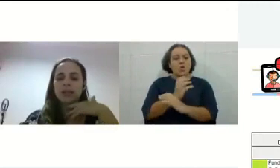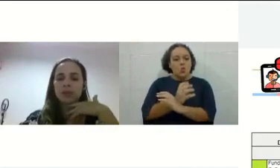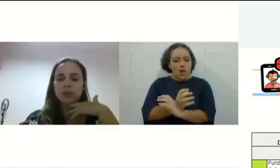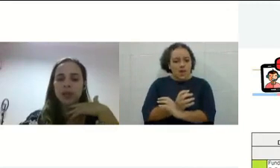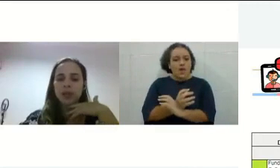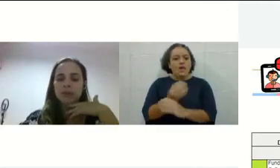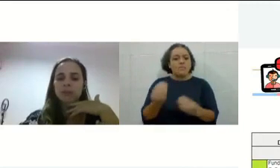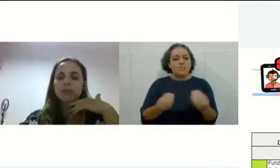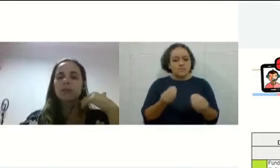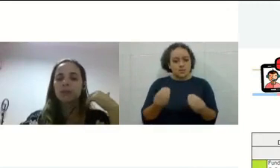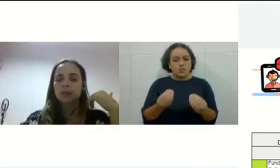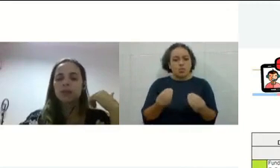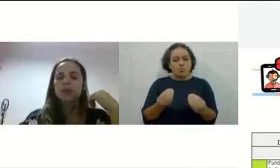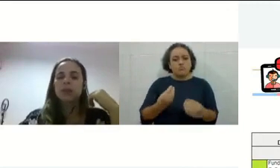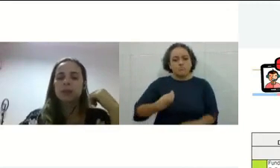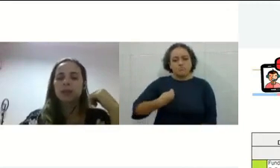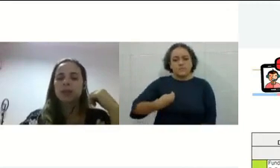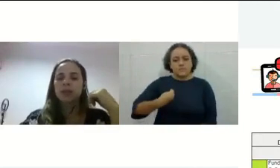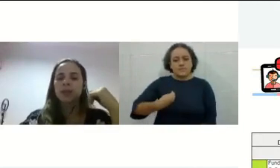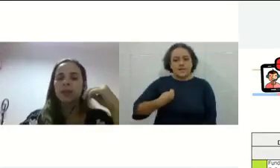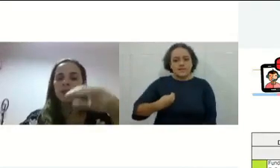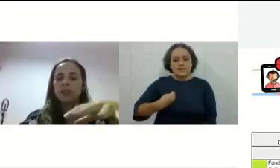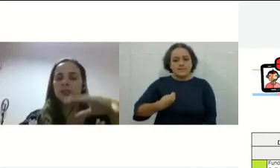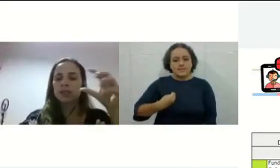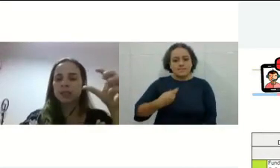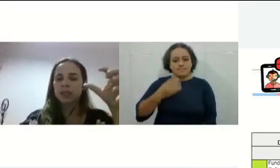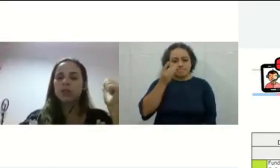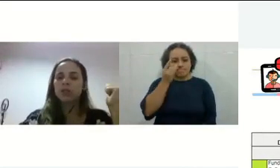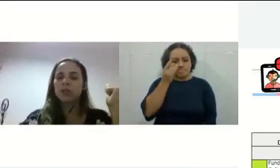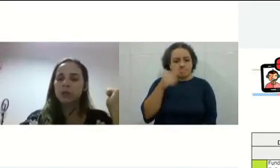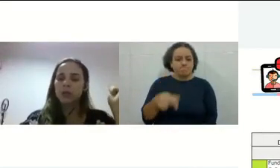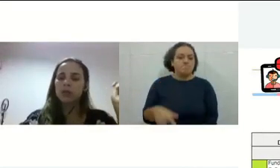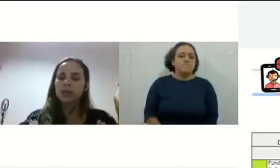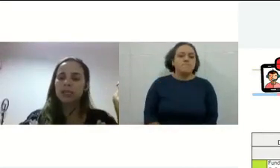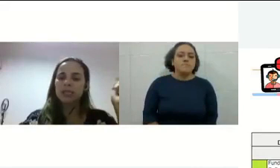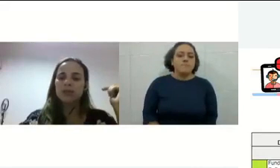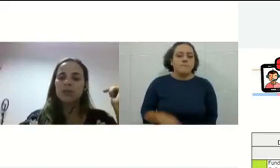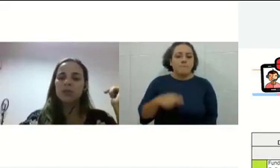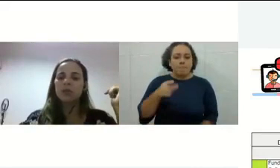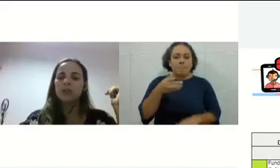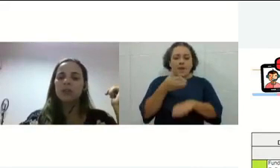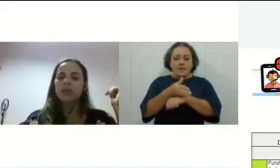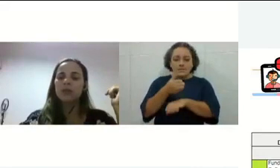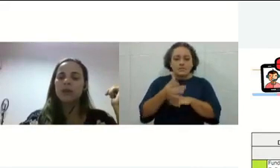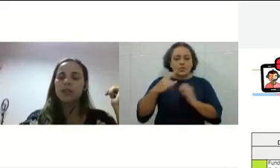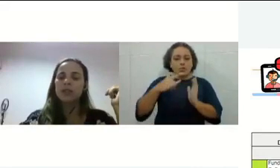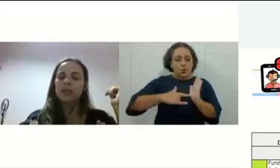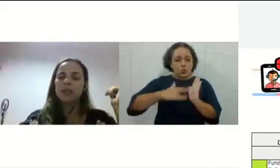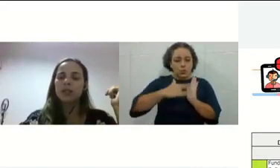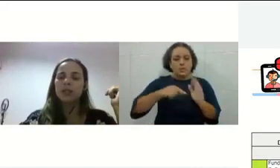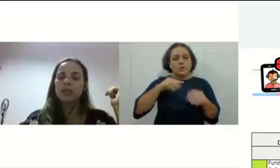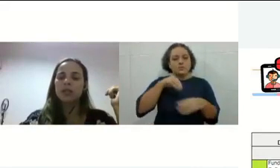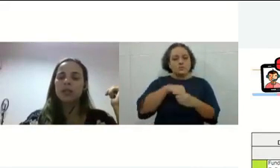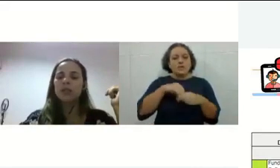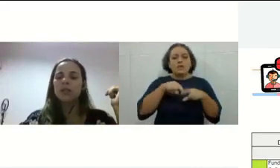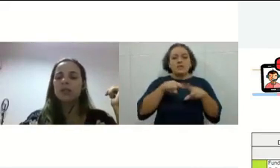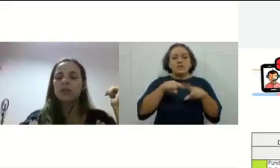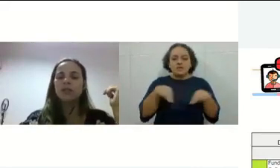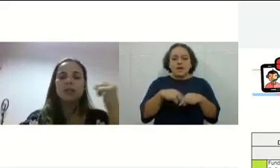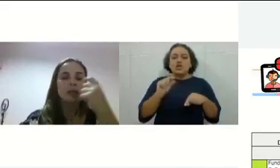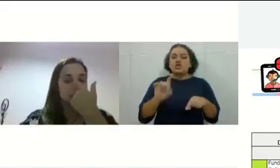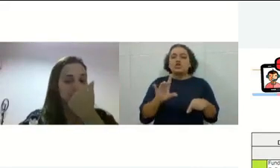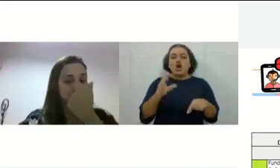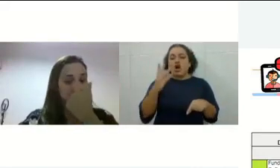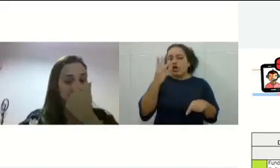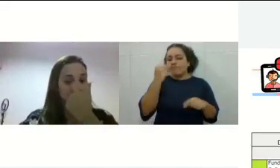presenciais, ok? Ok? Vocês vão acessar esse documento lá na sala, só estou mostrando a imagem dele aqui para